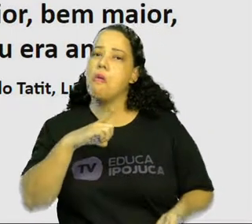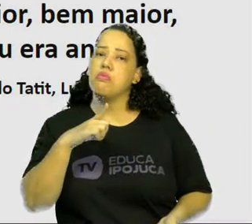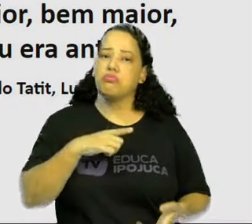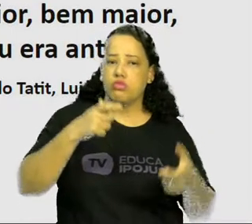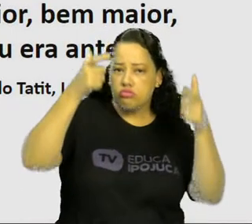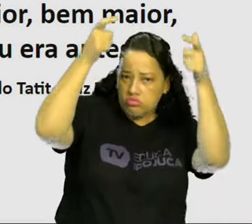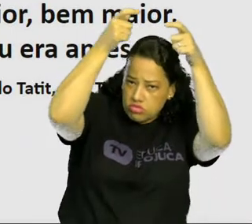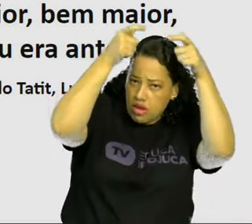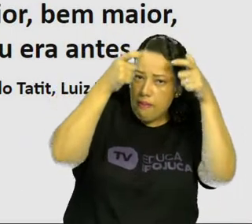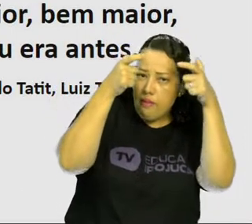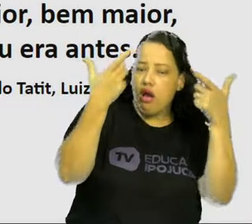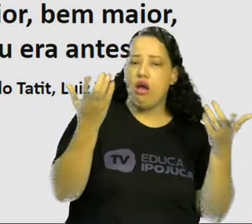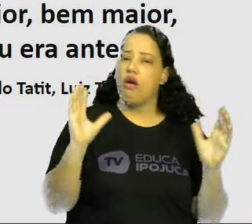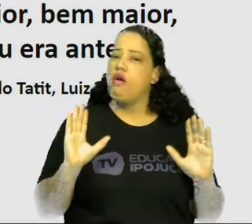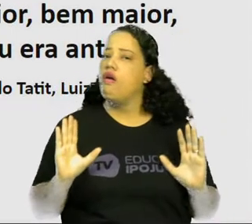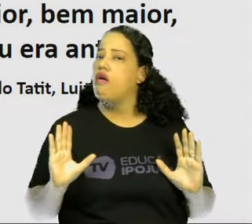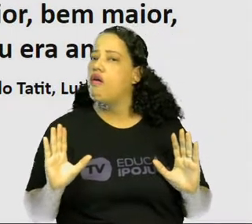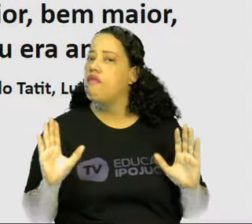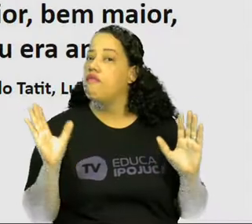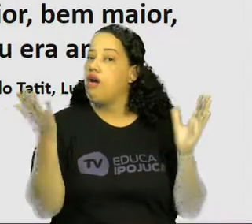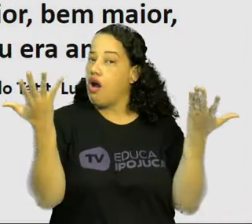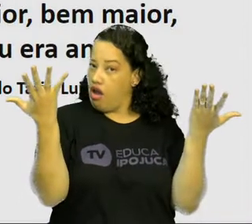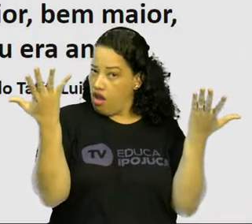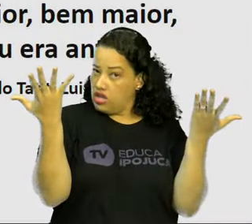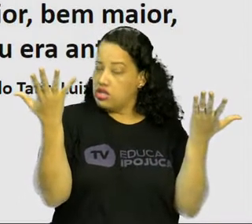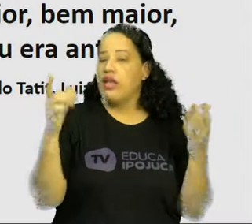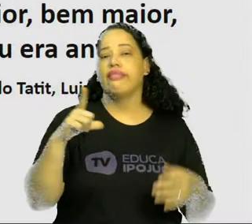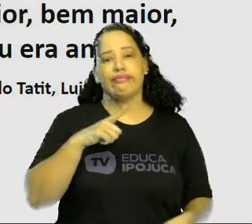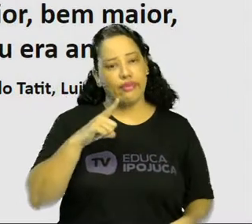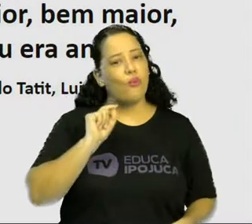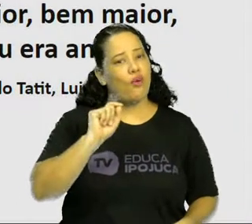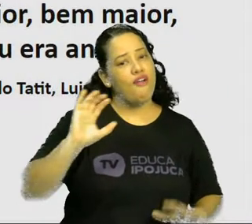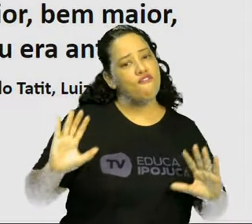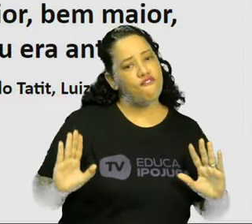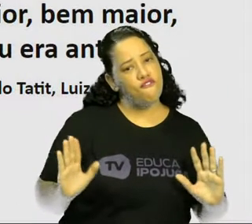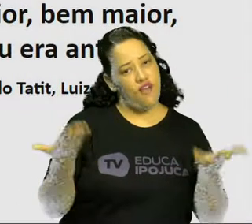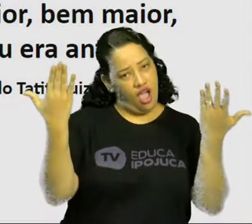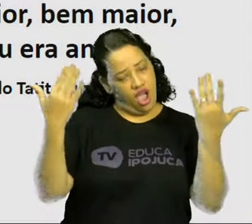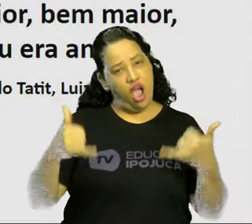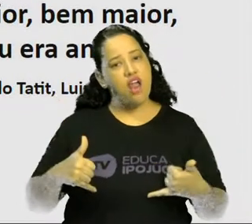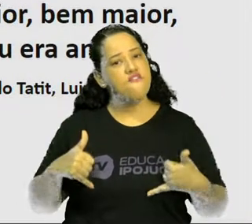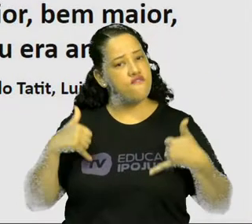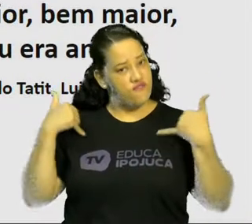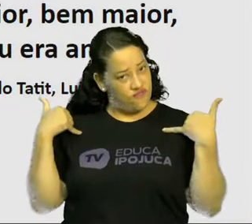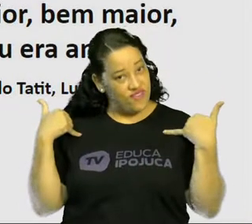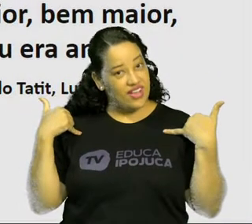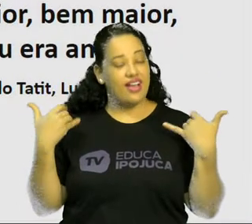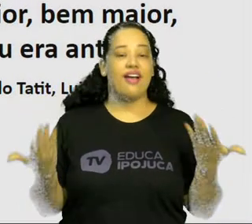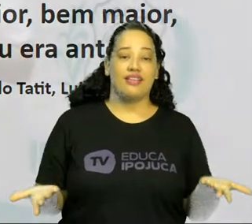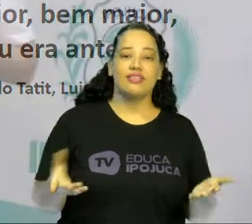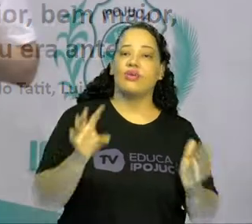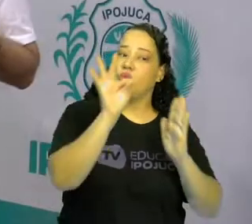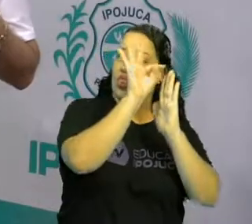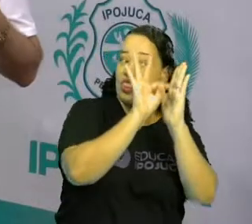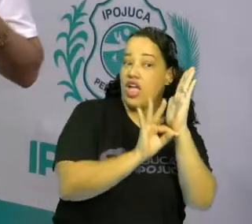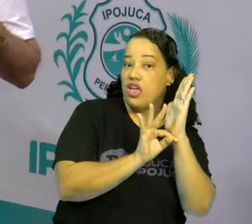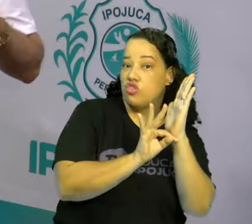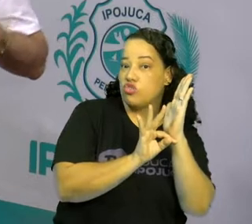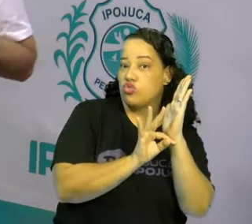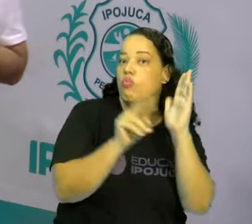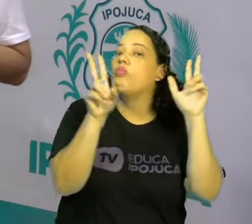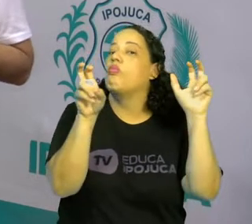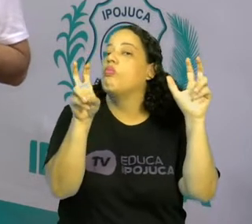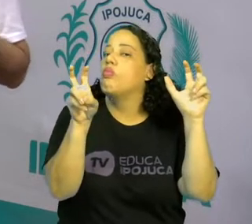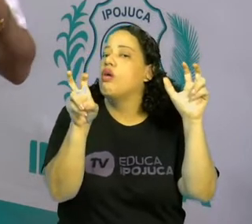festa. Elas estão aonde? Em um aniversário. Então, esse texto fala de que, crianças? Vocês